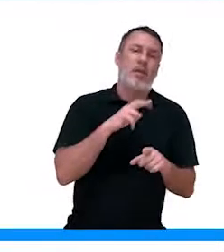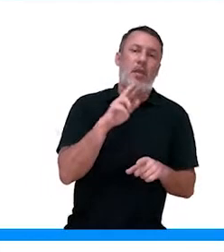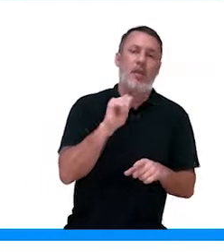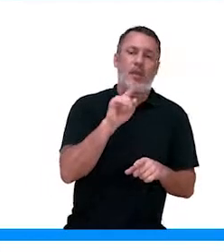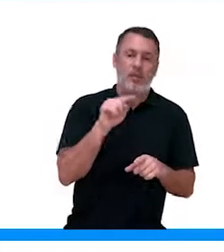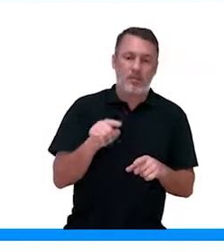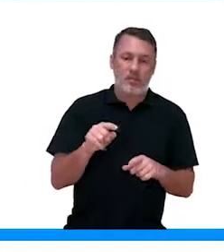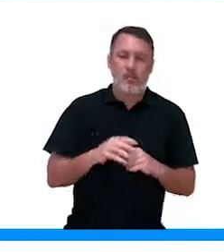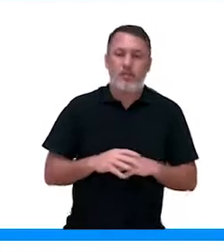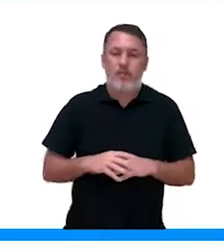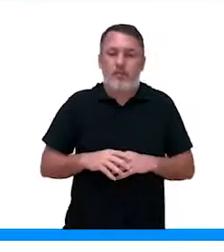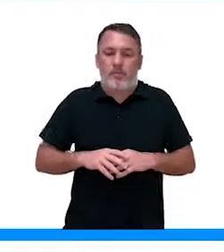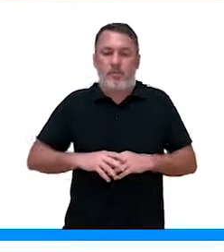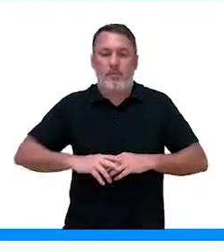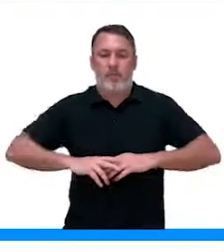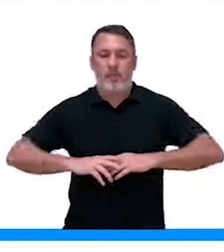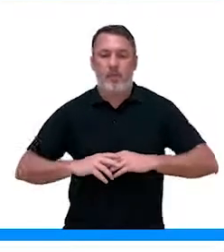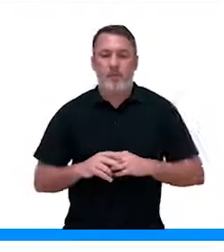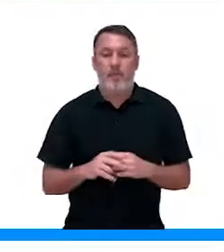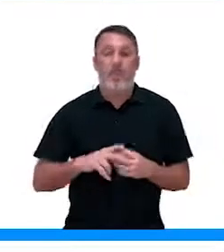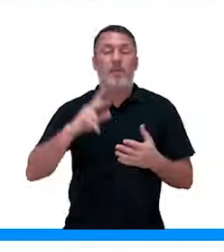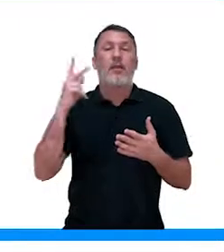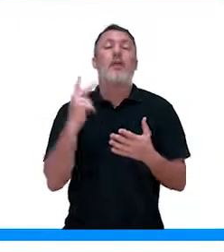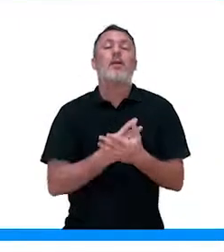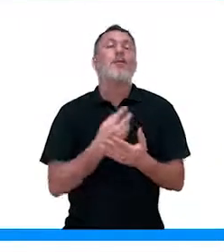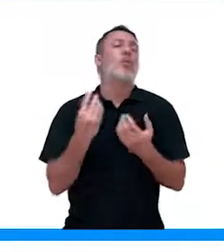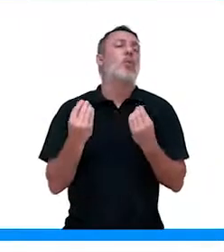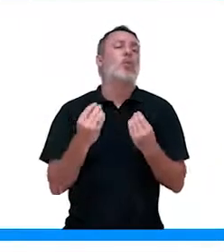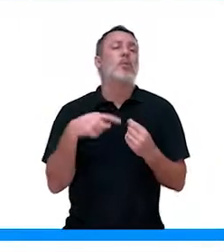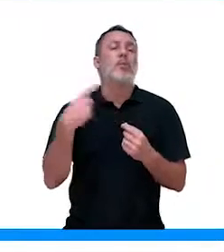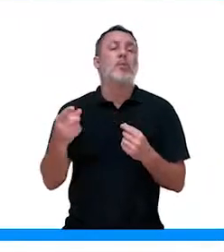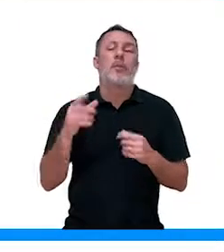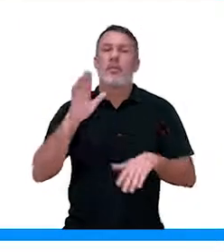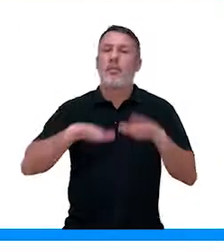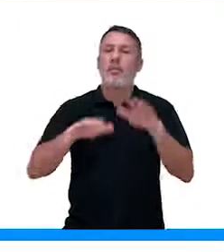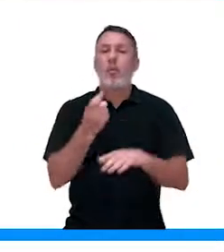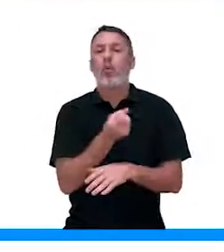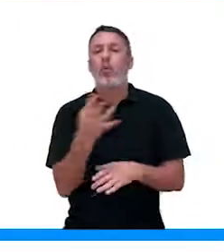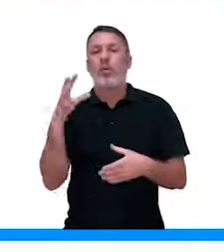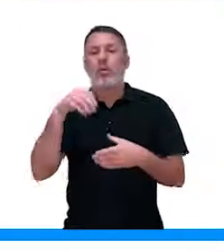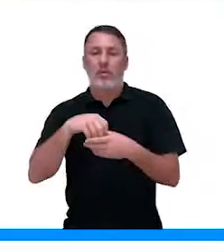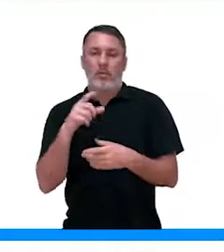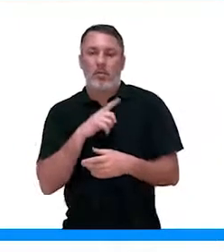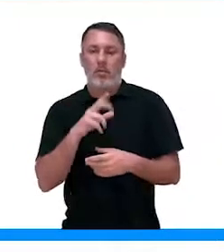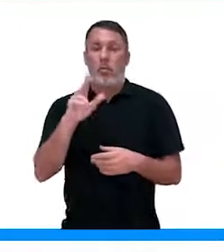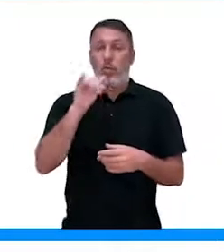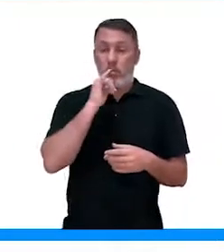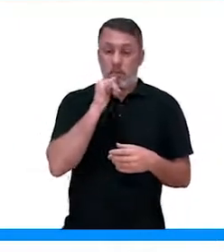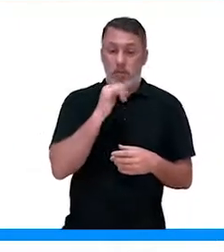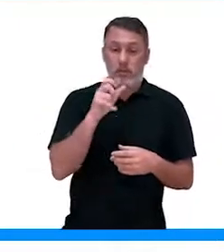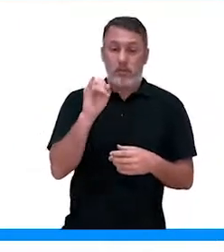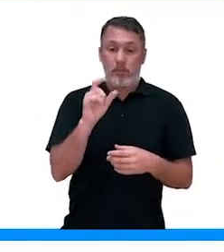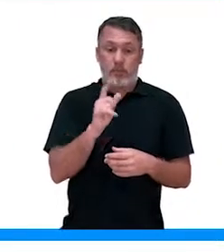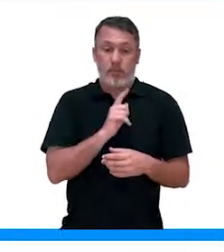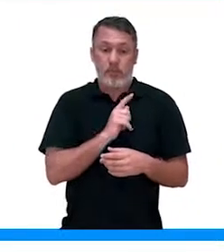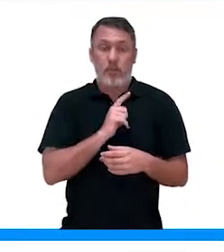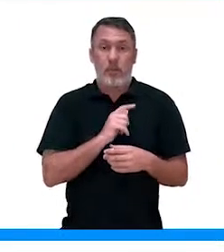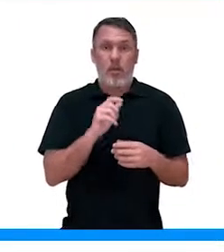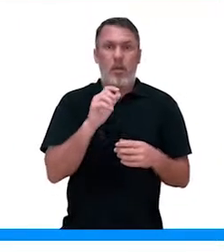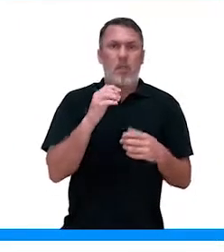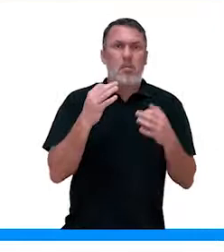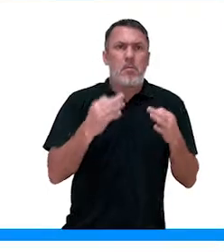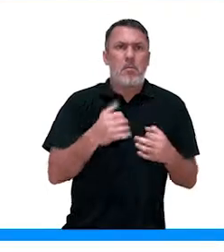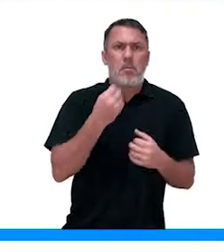ápice da raiz. E aí, o efeito dela, ele vai depender da quantidade presente. Por exemplo, quando ela está em